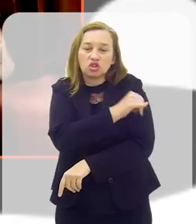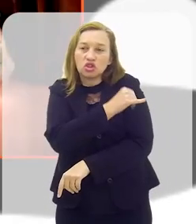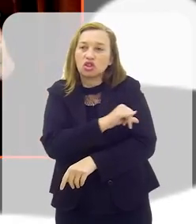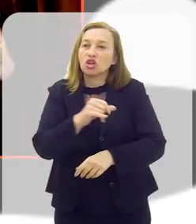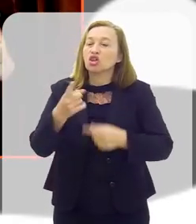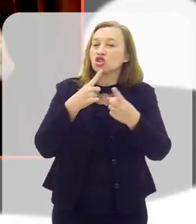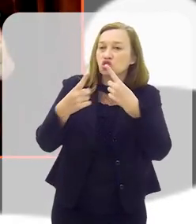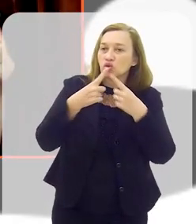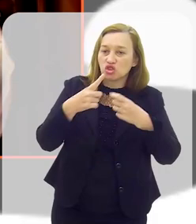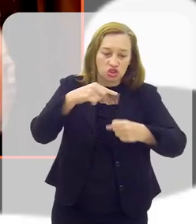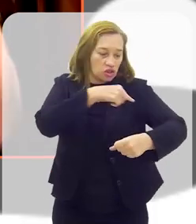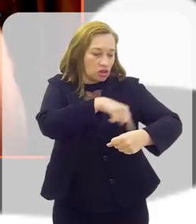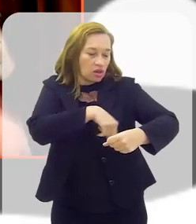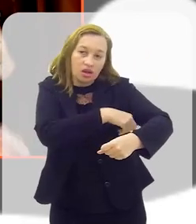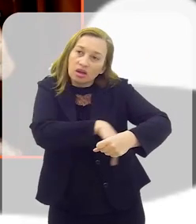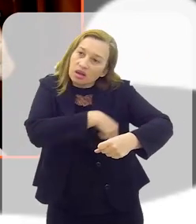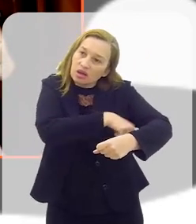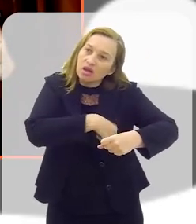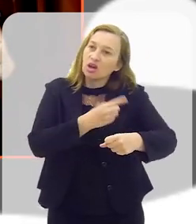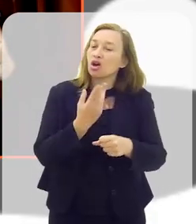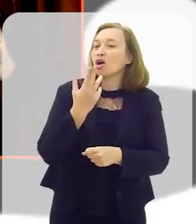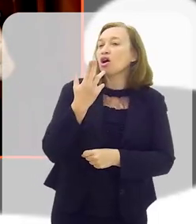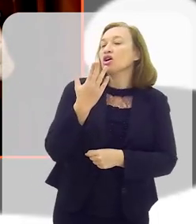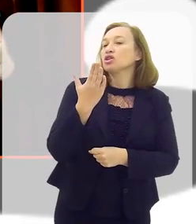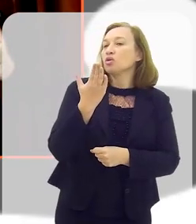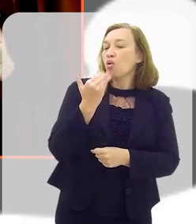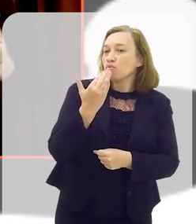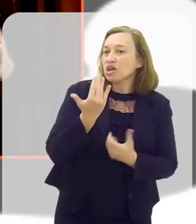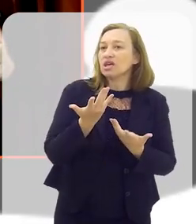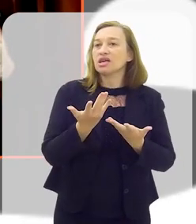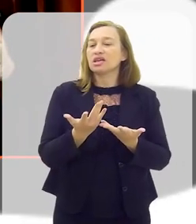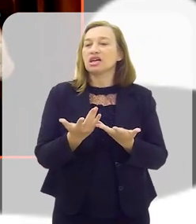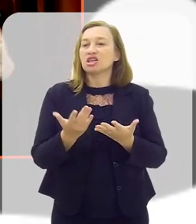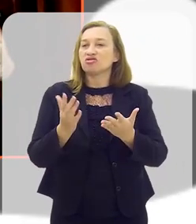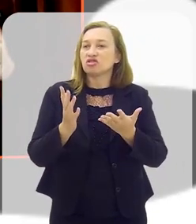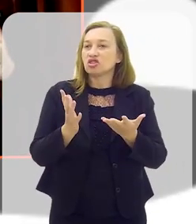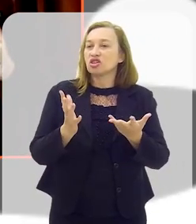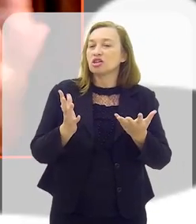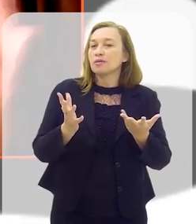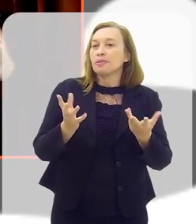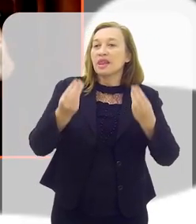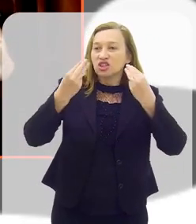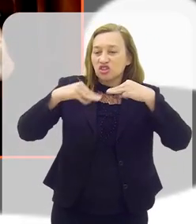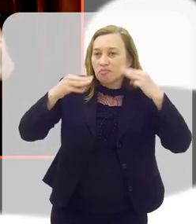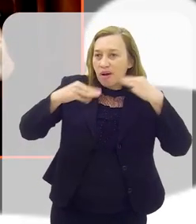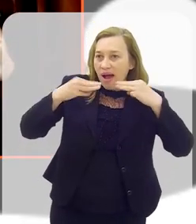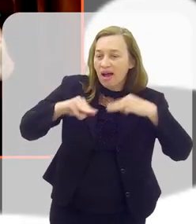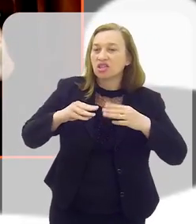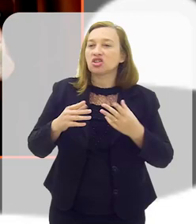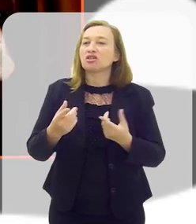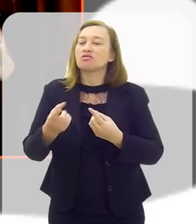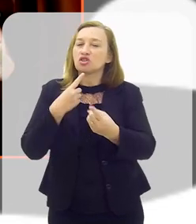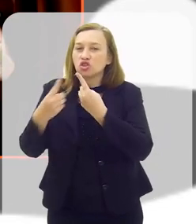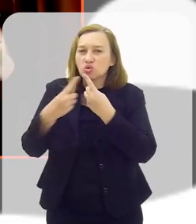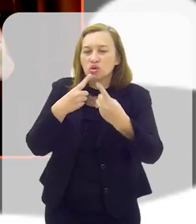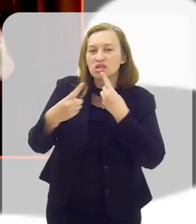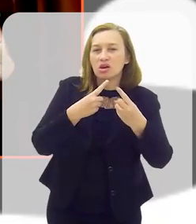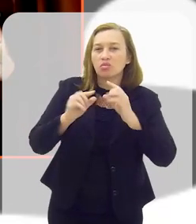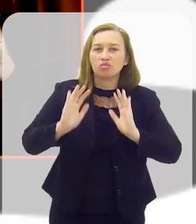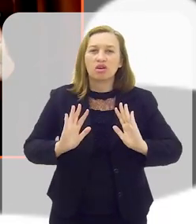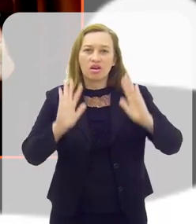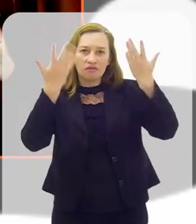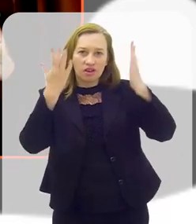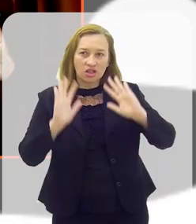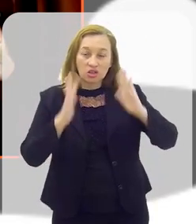a gastronomia, vão discutir a área de eventos, a área de marketing. A gente quer trazer essa discussão, na realidade, em